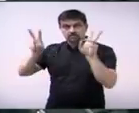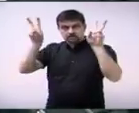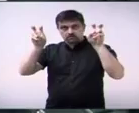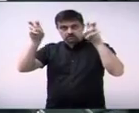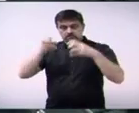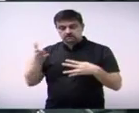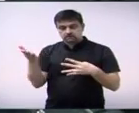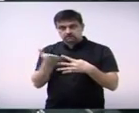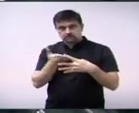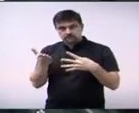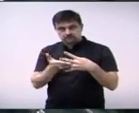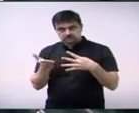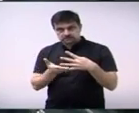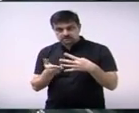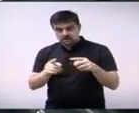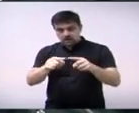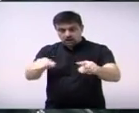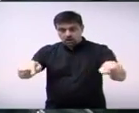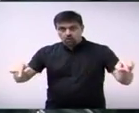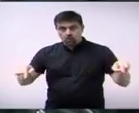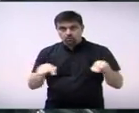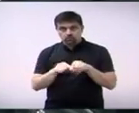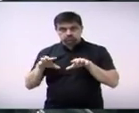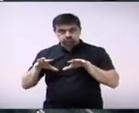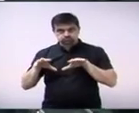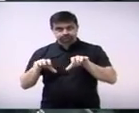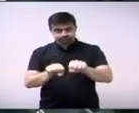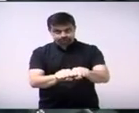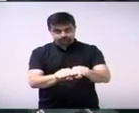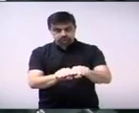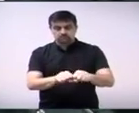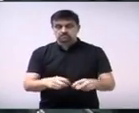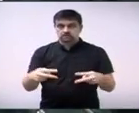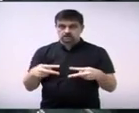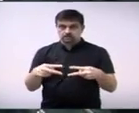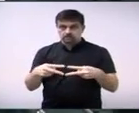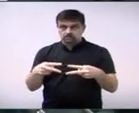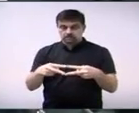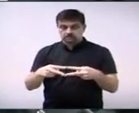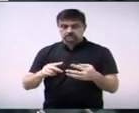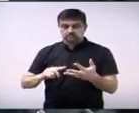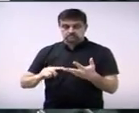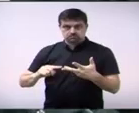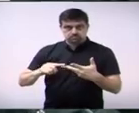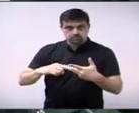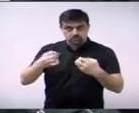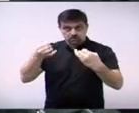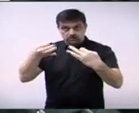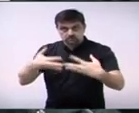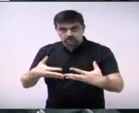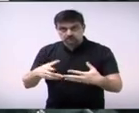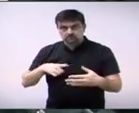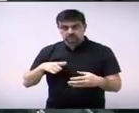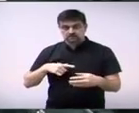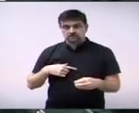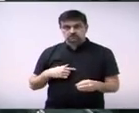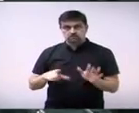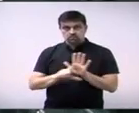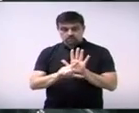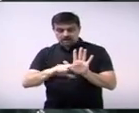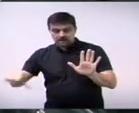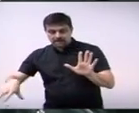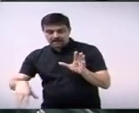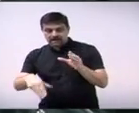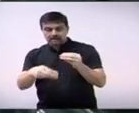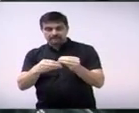parcelamento uso e ocupação do solo no município de Paulinho e da outras providências com a emenda modificativa número